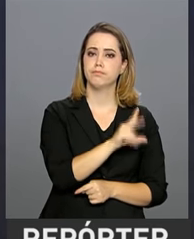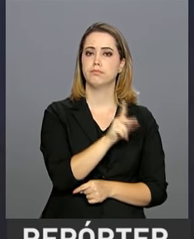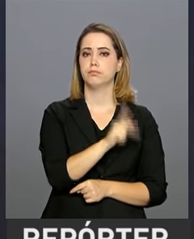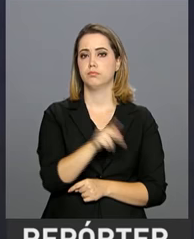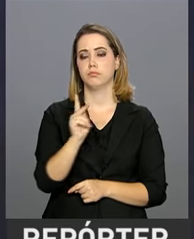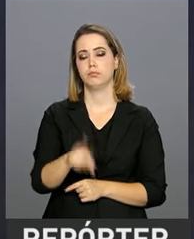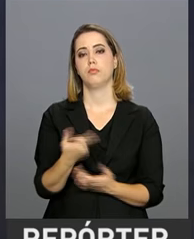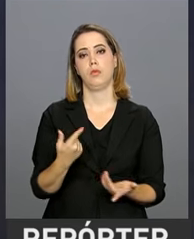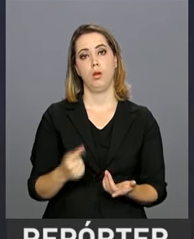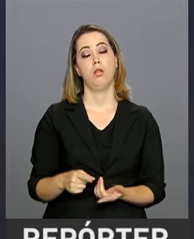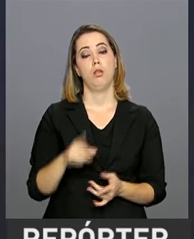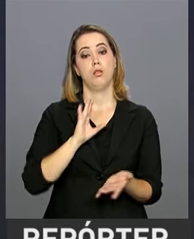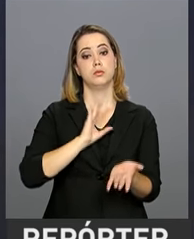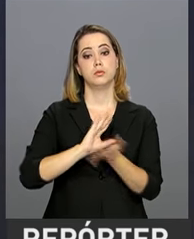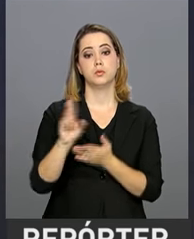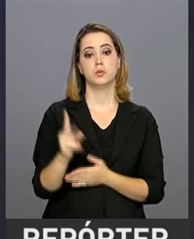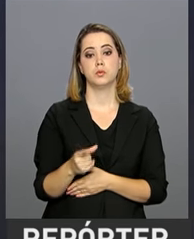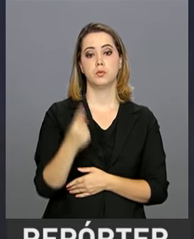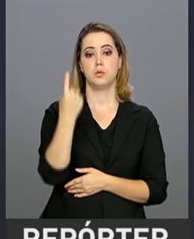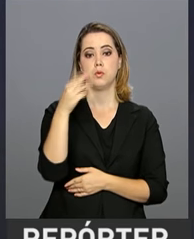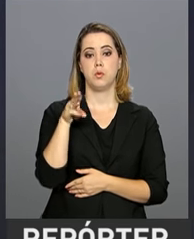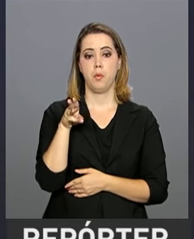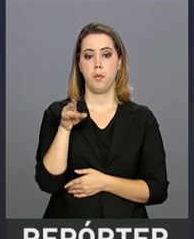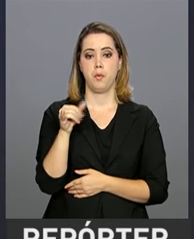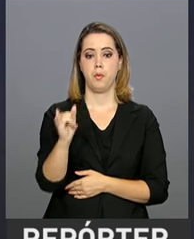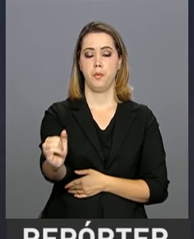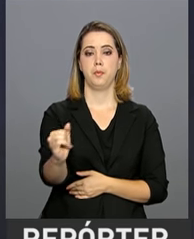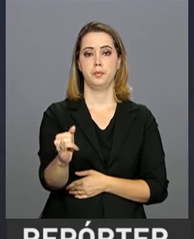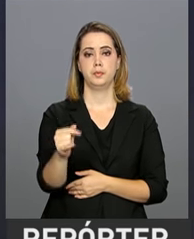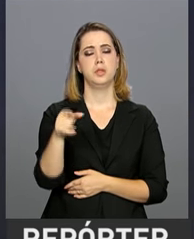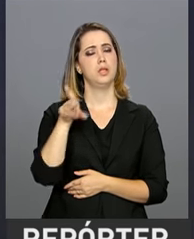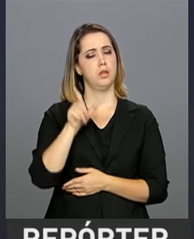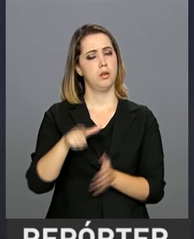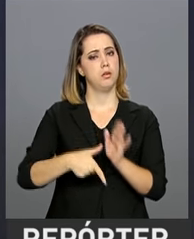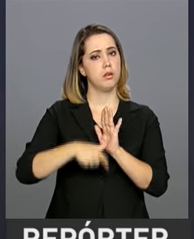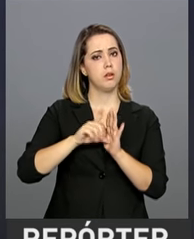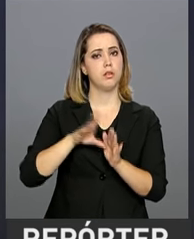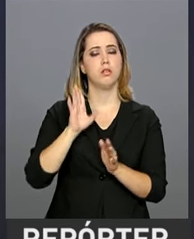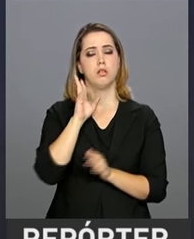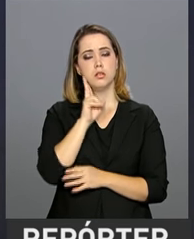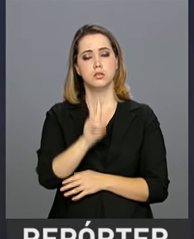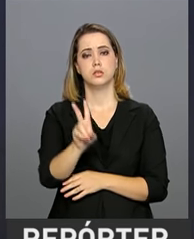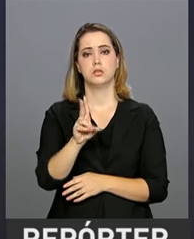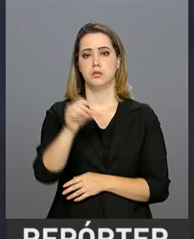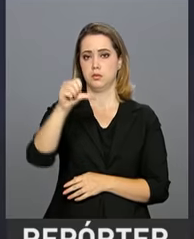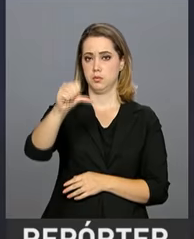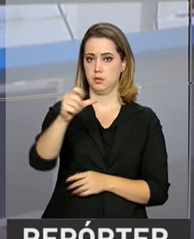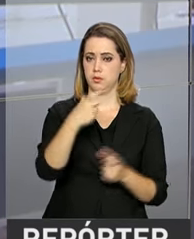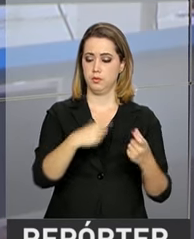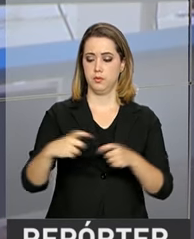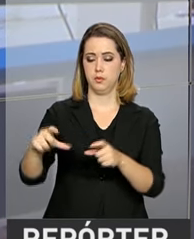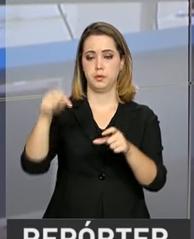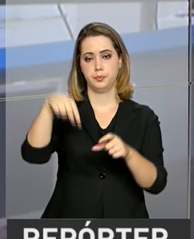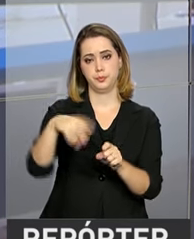de R 1,297 bilhões previstos para nove estados este ano.